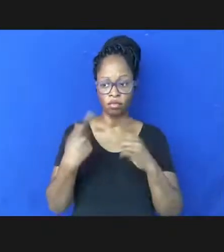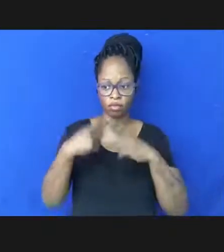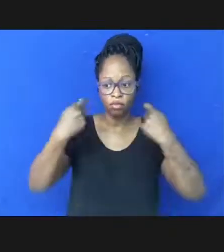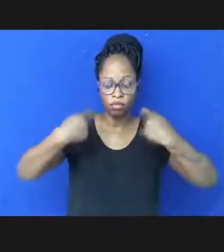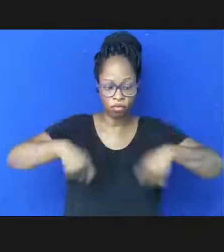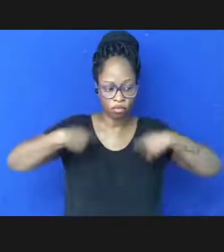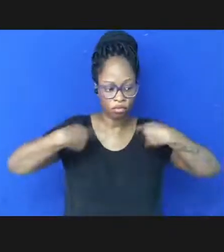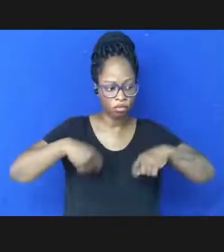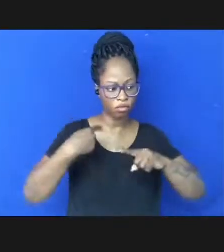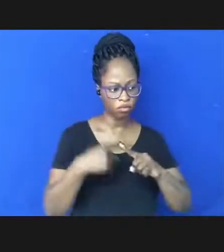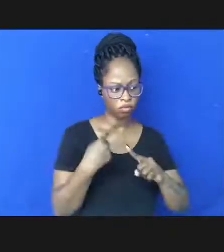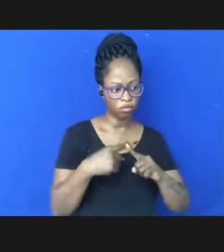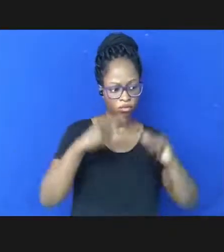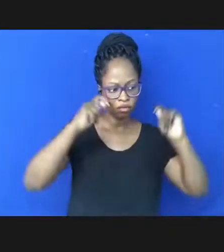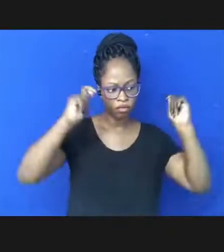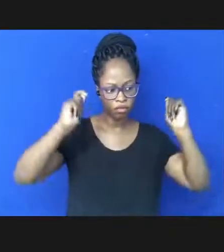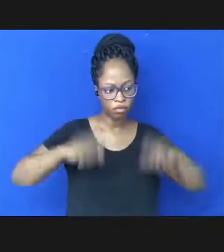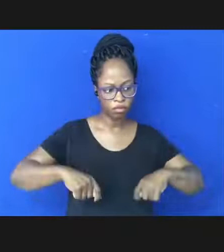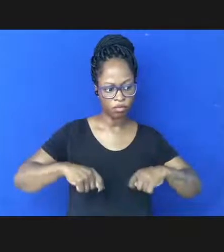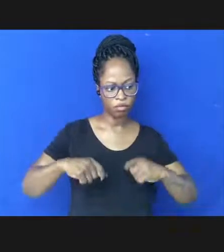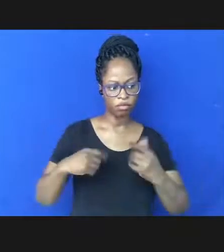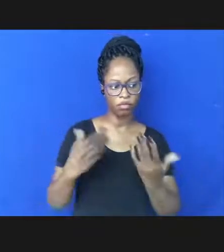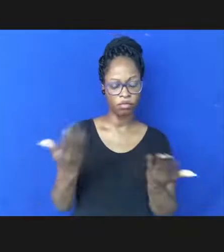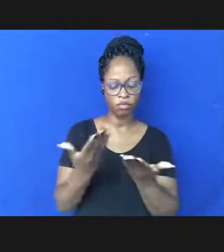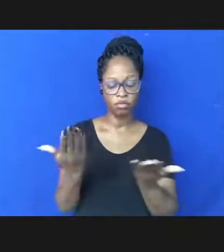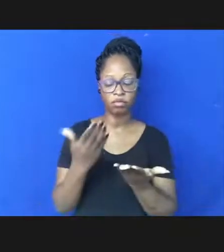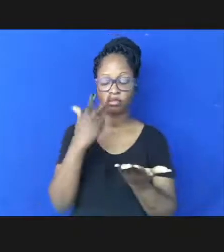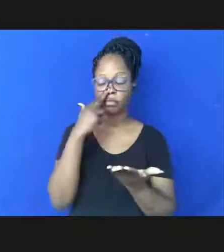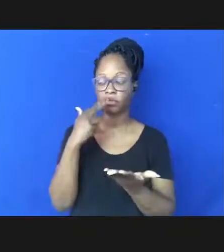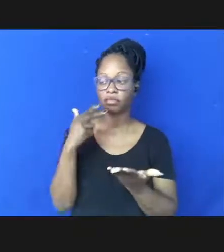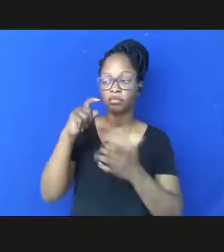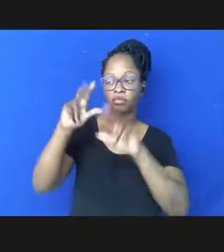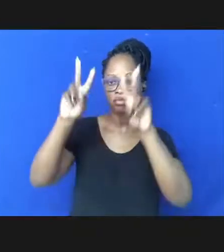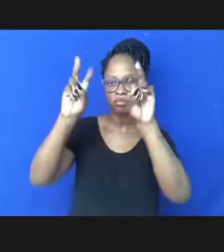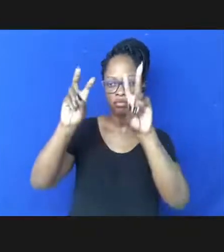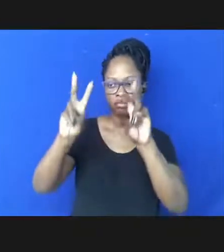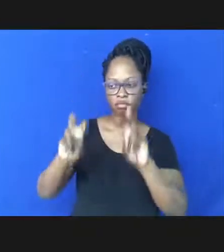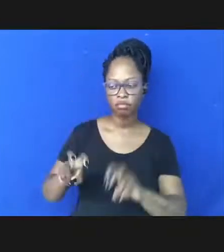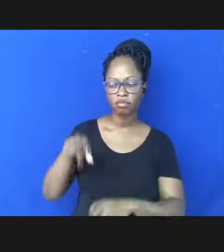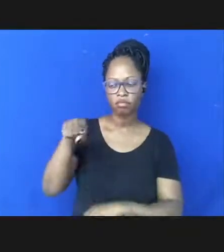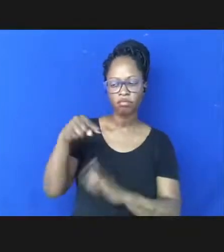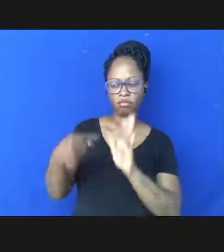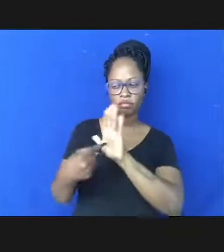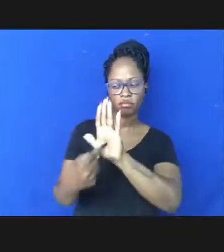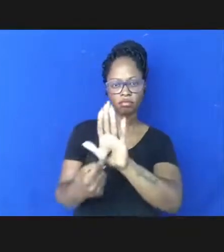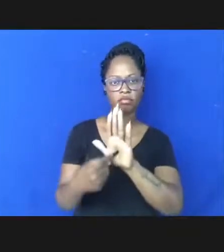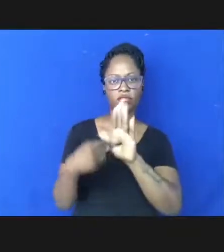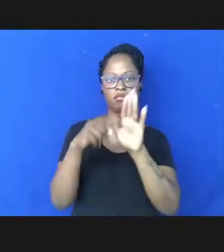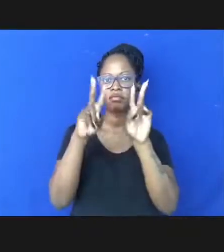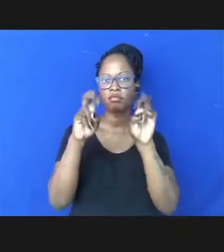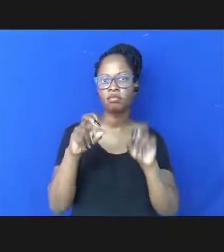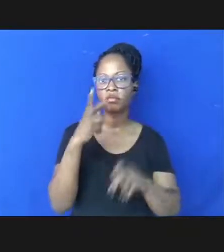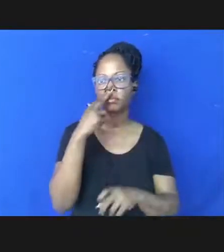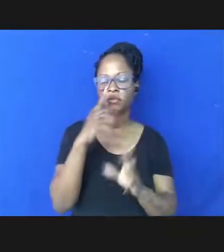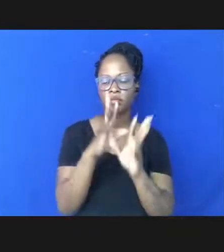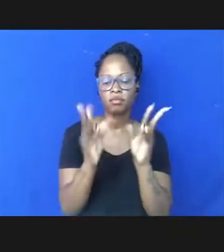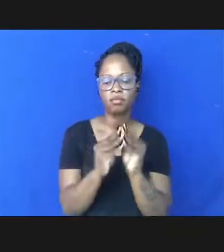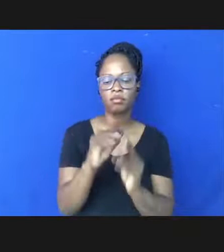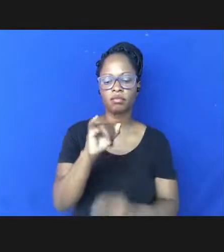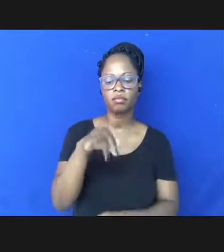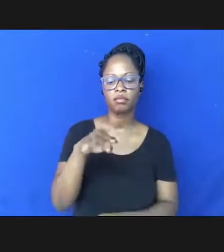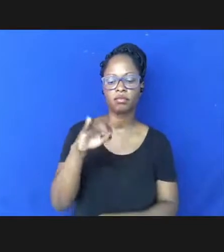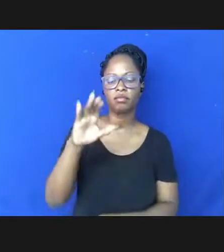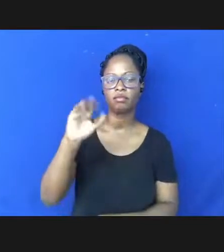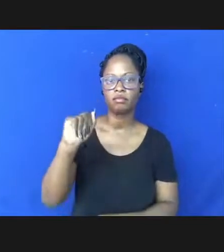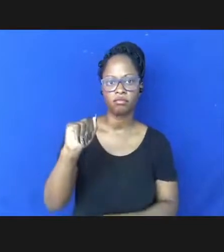emerge a desatualização do tema que Ferrinho nos mostra a questão sindêmica e esta